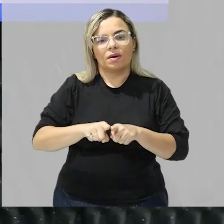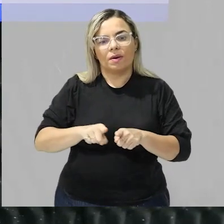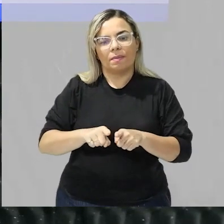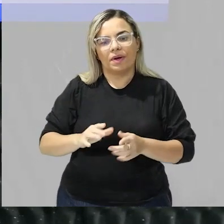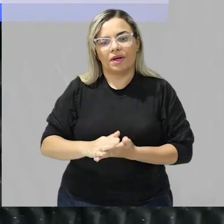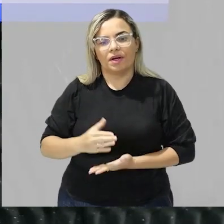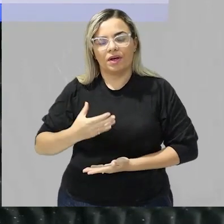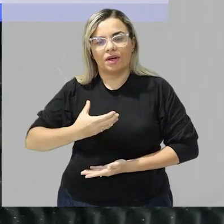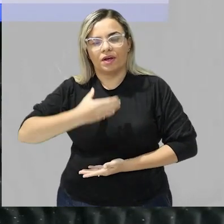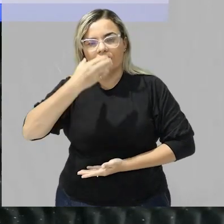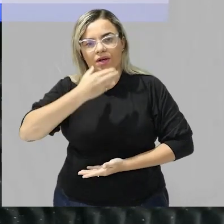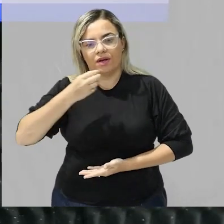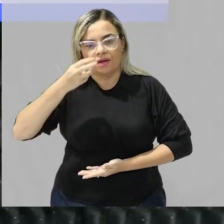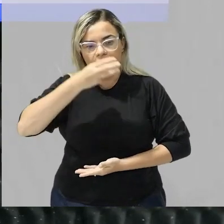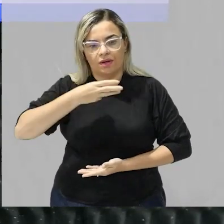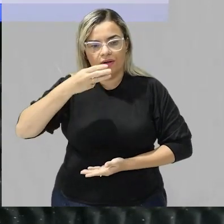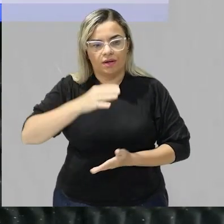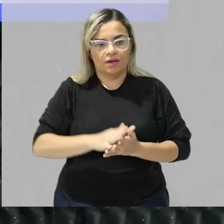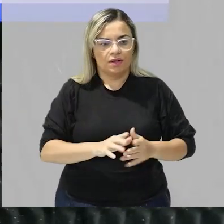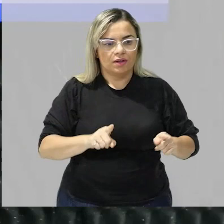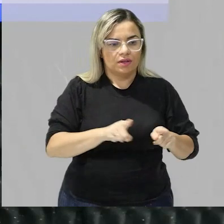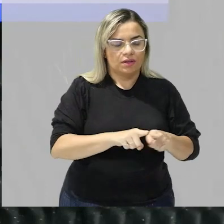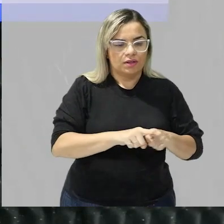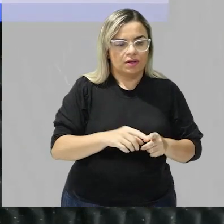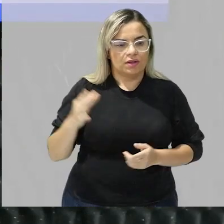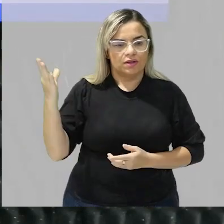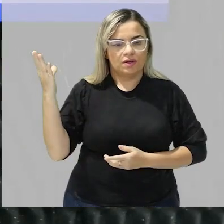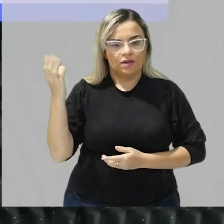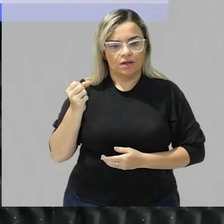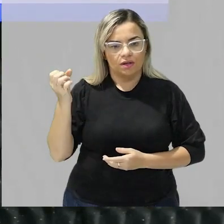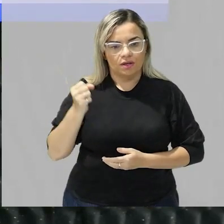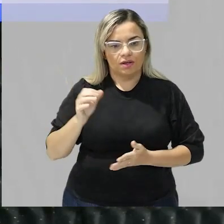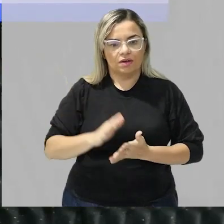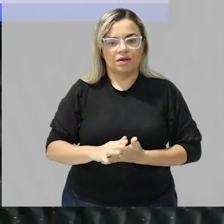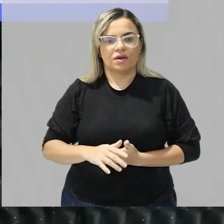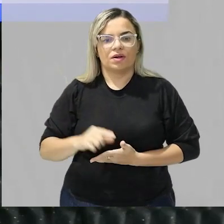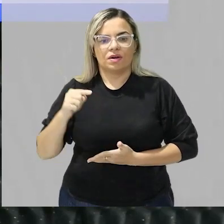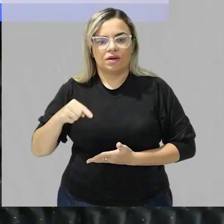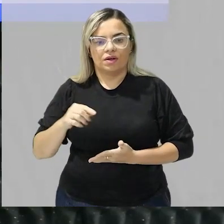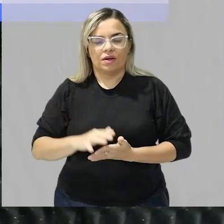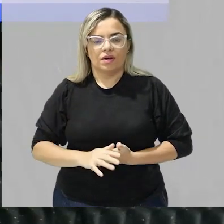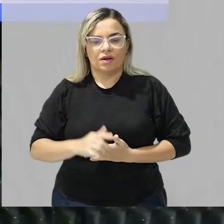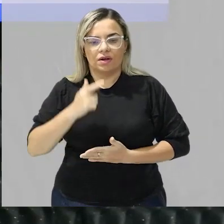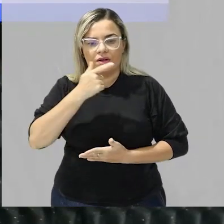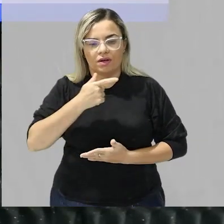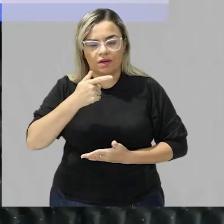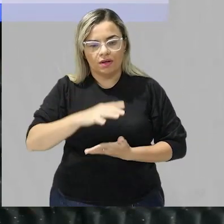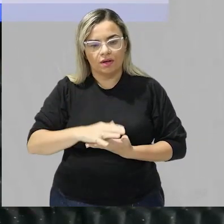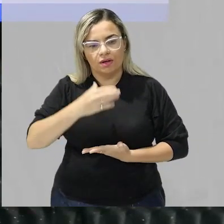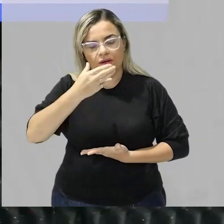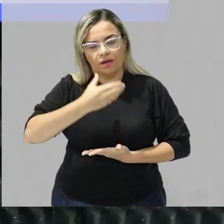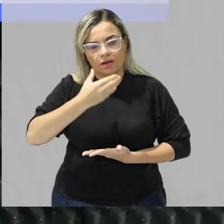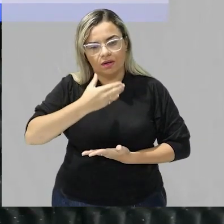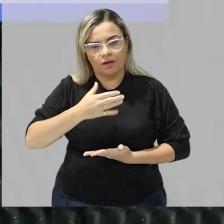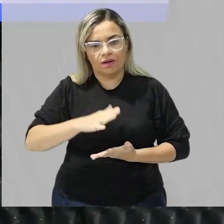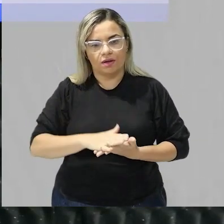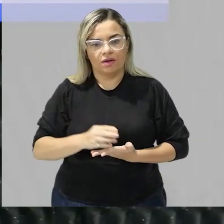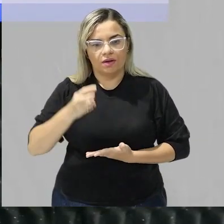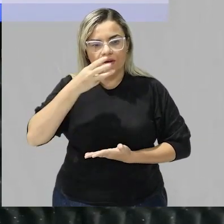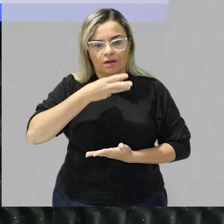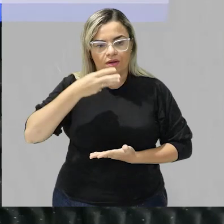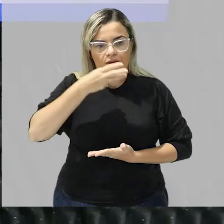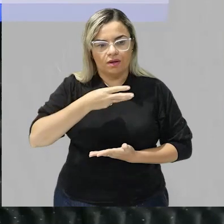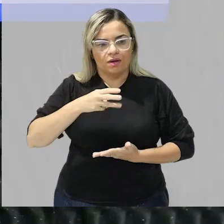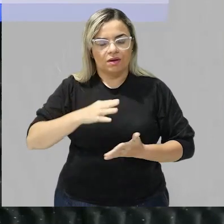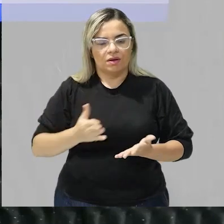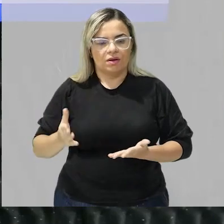que vai ser quebrada em glicose e frutose tá? a lactose ela vai